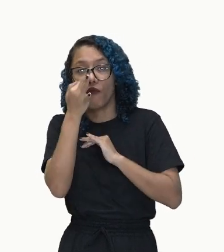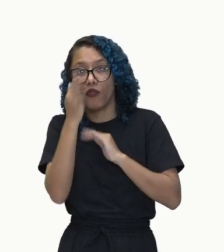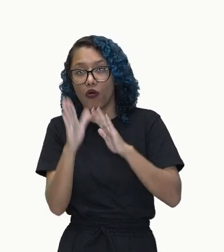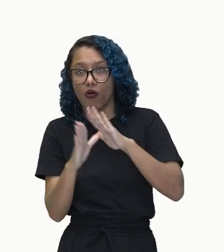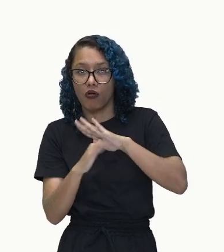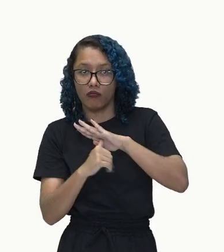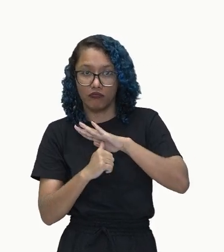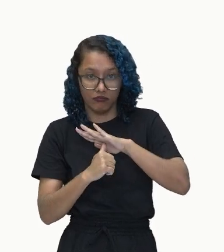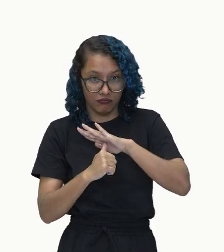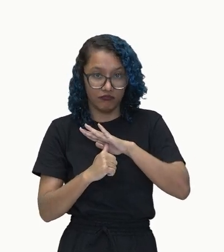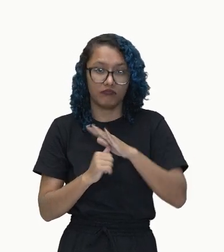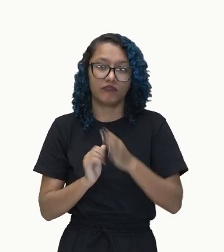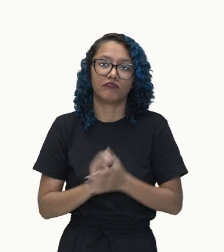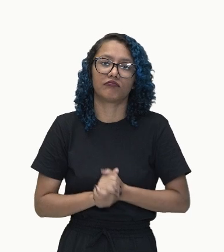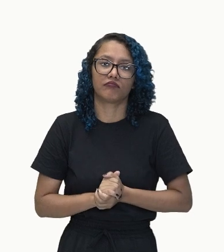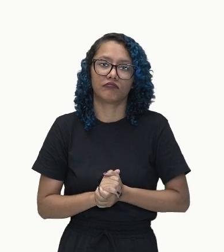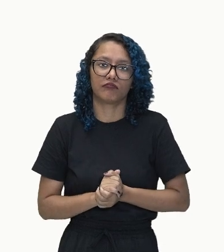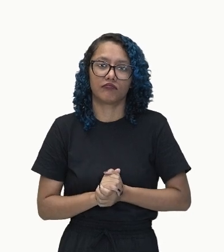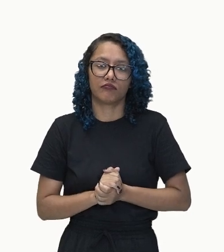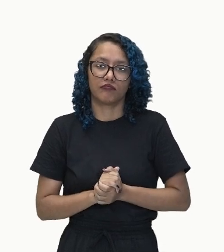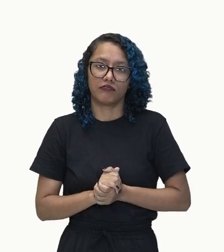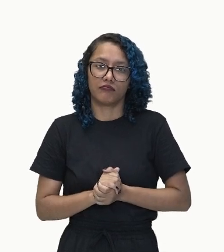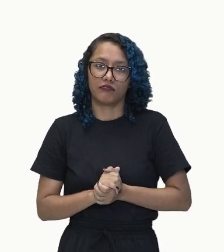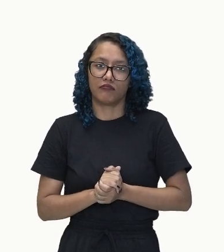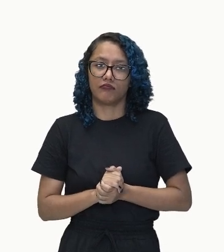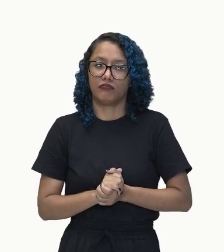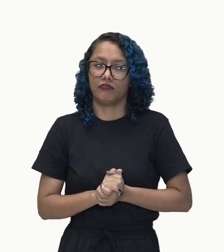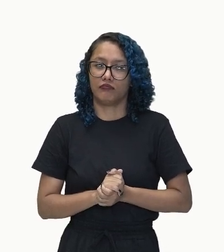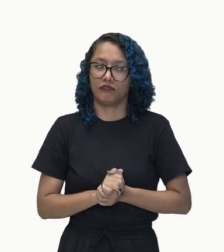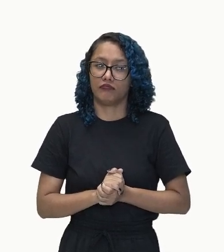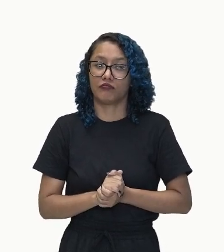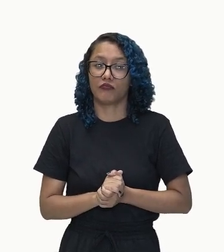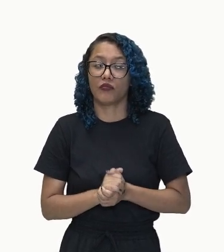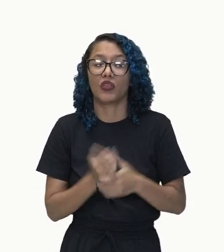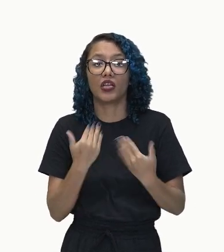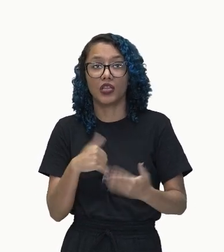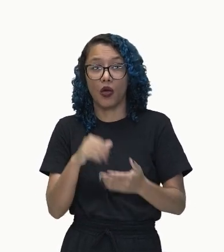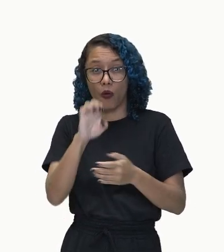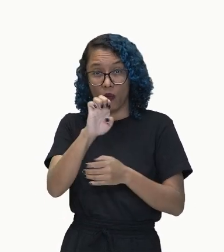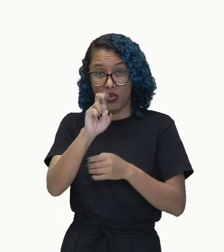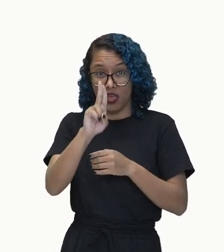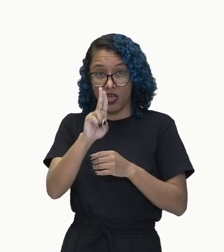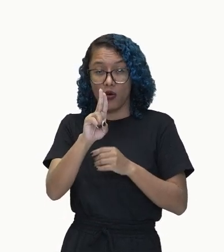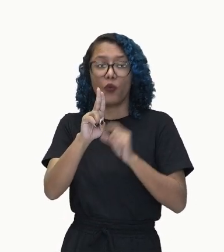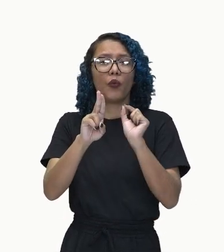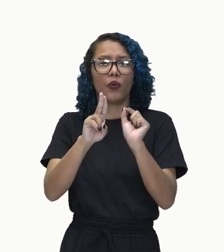sujeito é eu. O eu é o sintagma nominal, que é o nome.